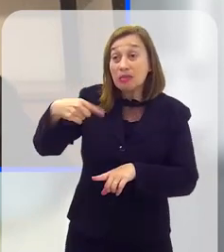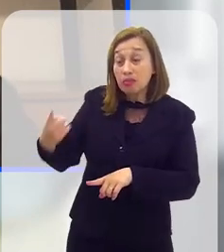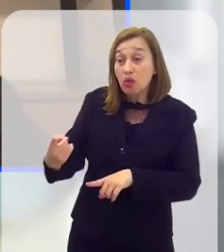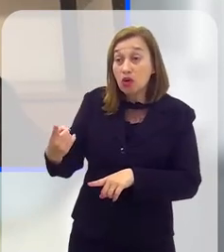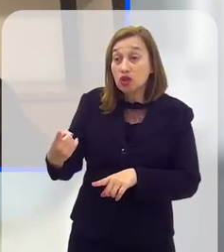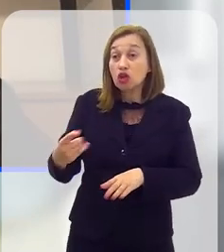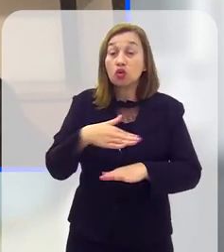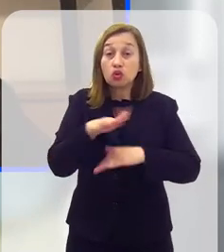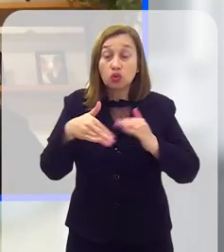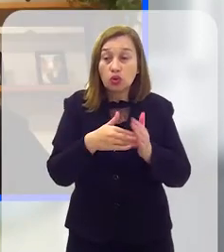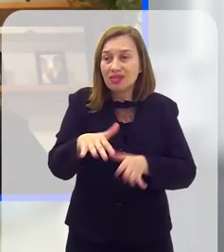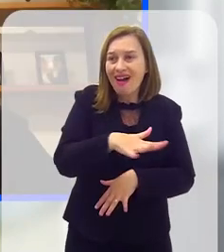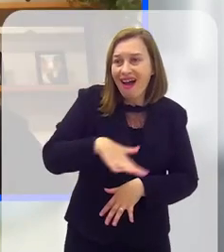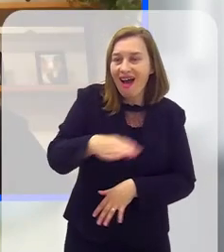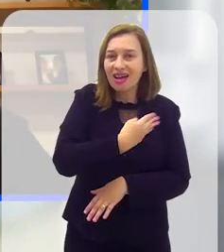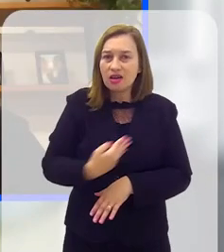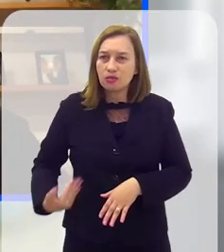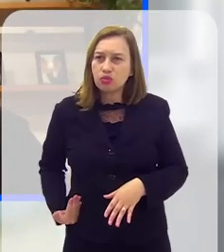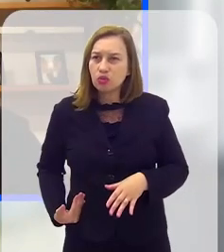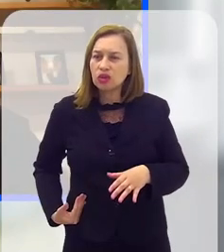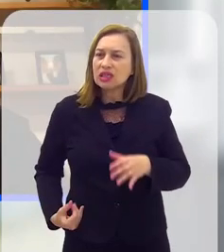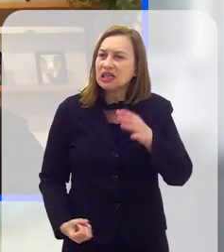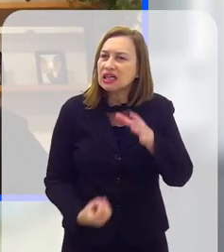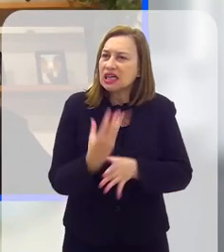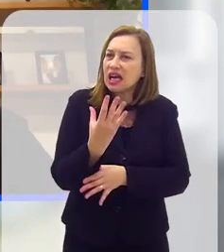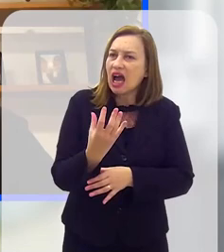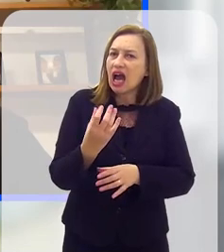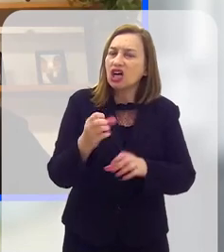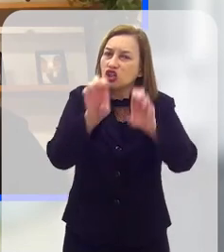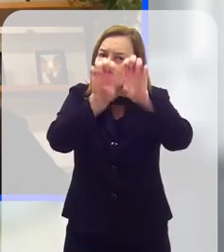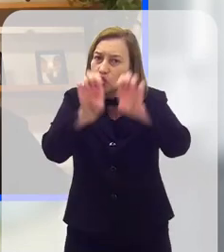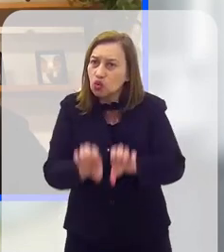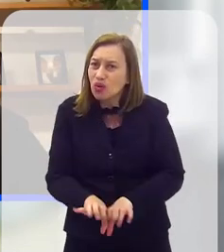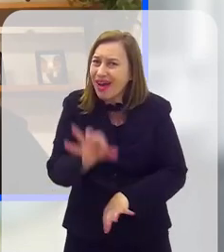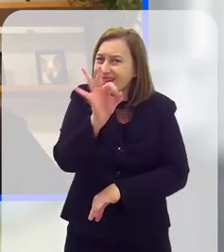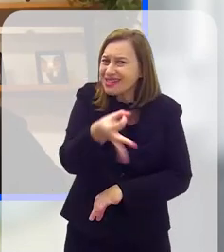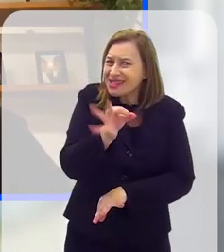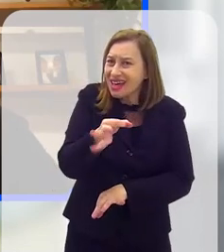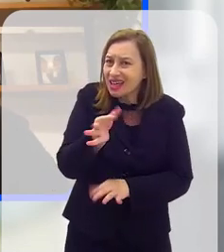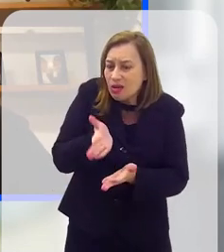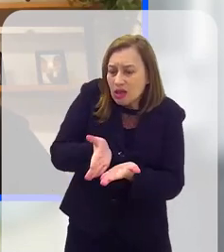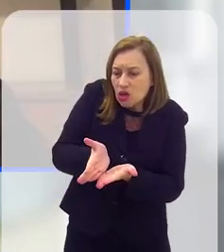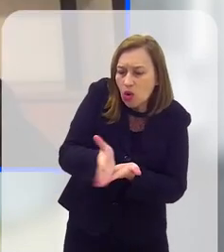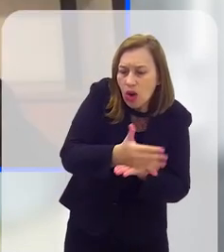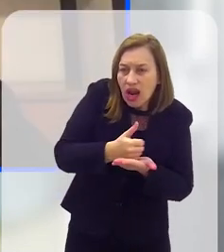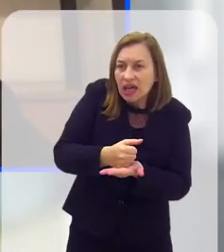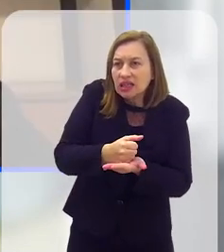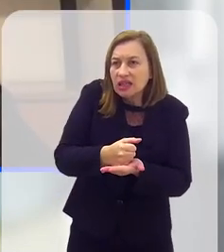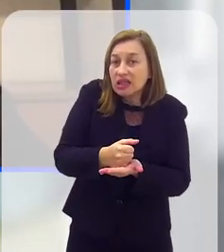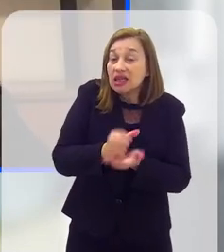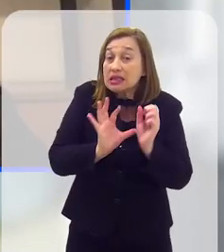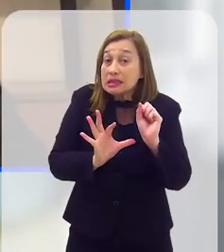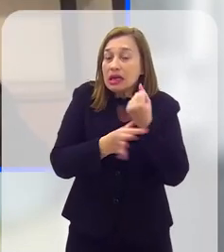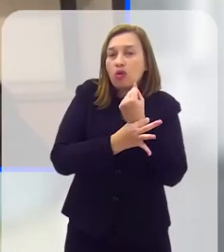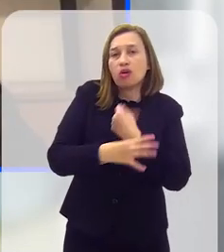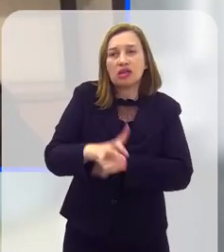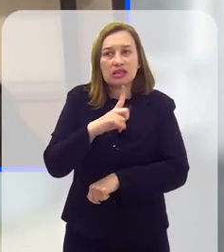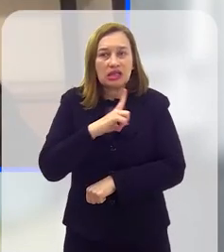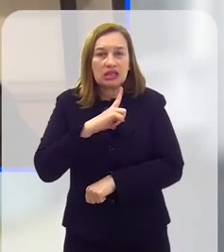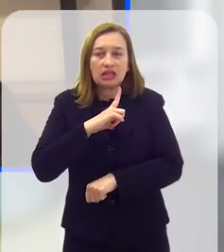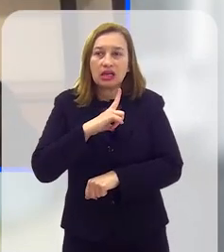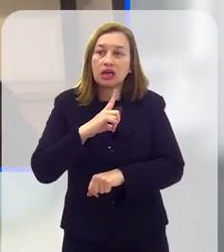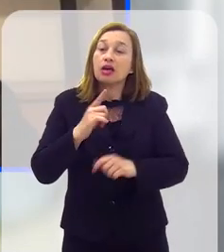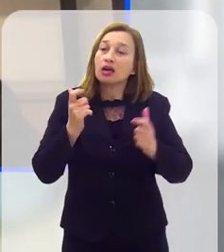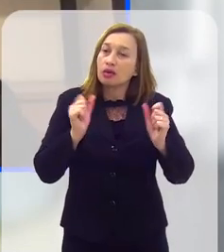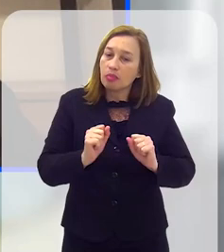E também que todo o ente público comece a criar as infraestruturas necessárias para que essa coleta possa ser feita de maneira